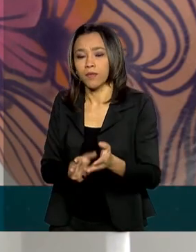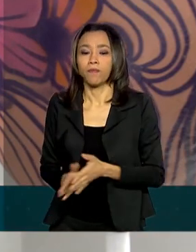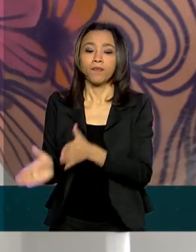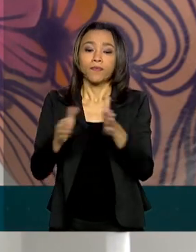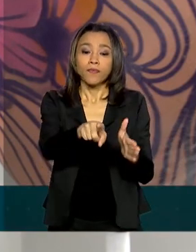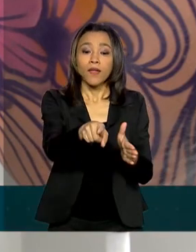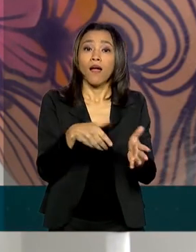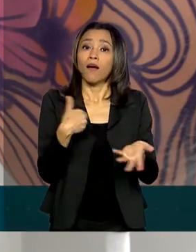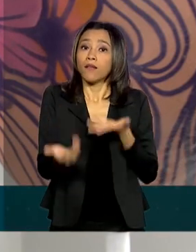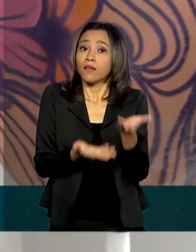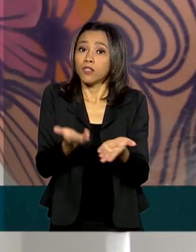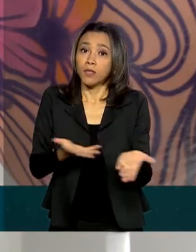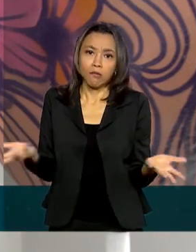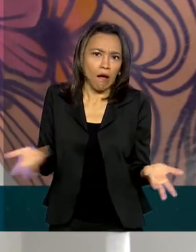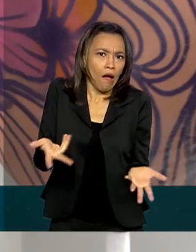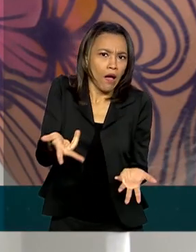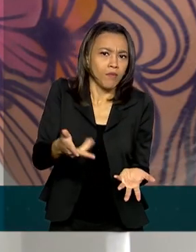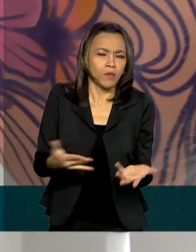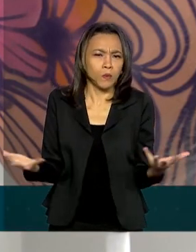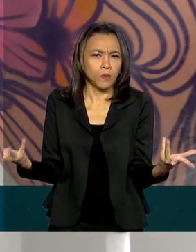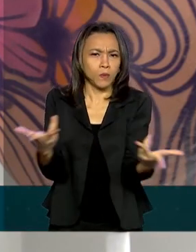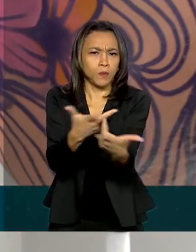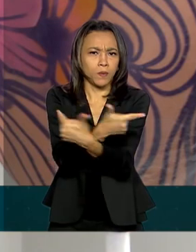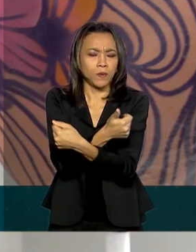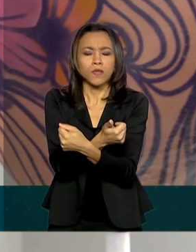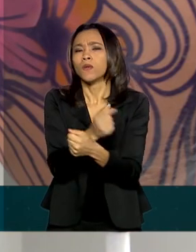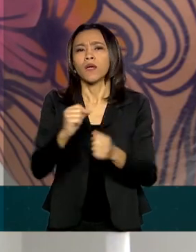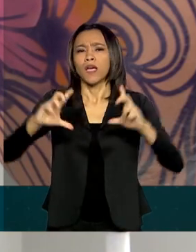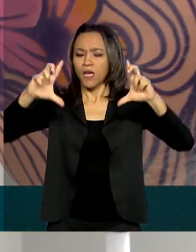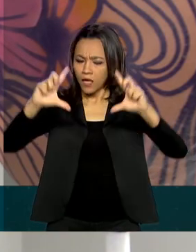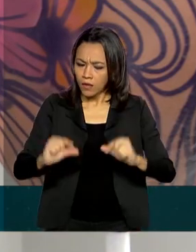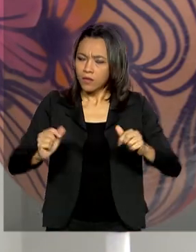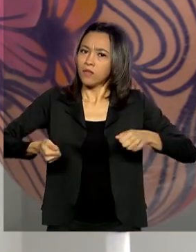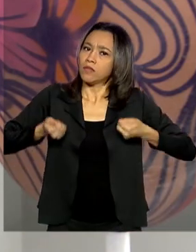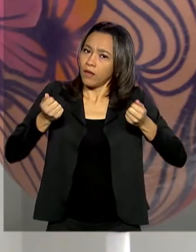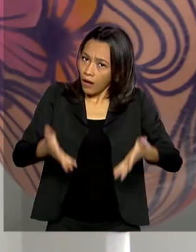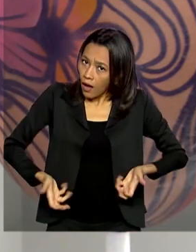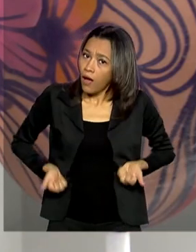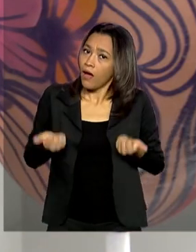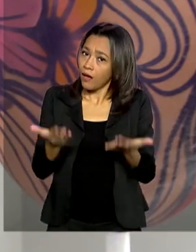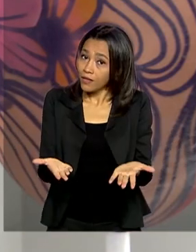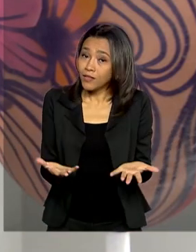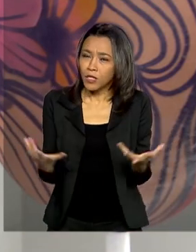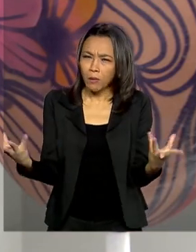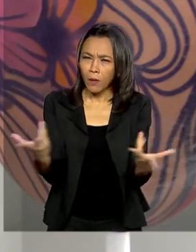rápido, um atendimento mais qualificado, uma redução de custo e uma qualidade no atendimento.